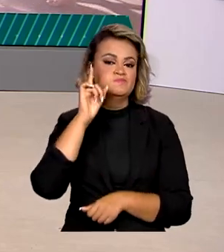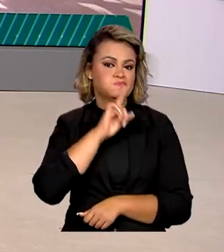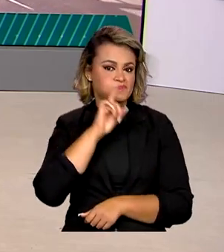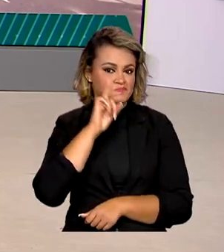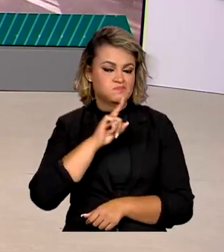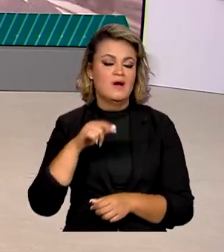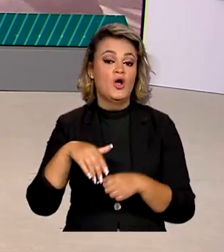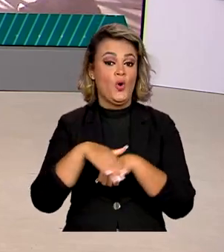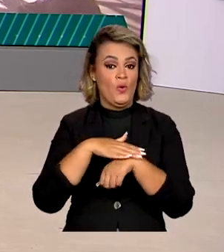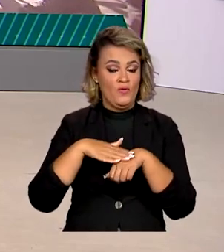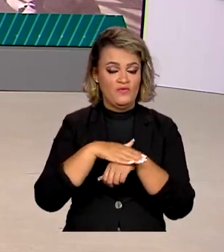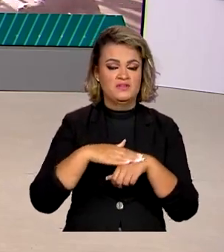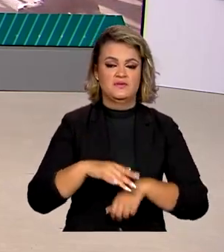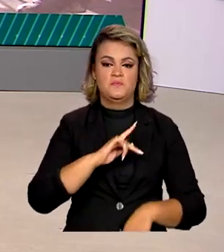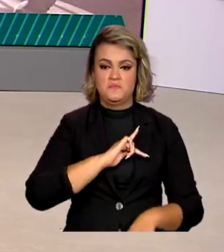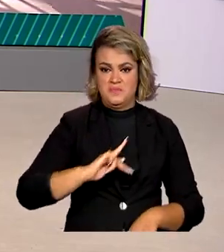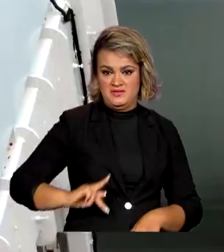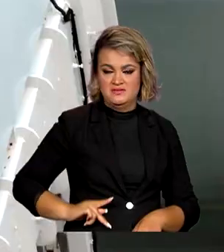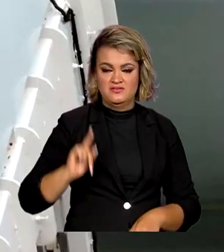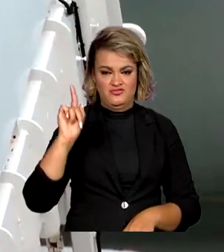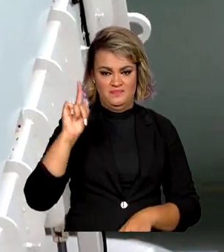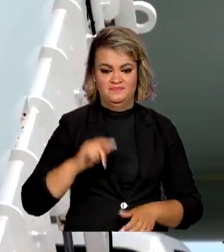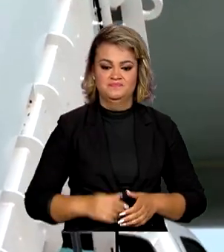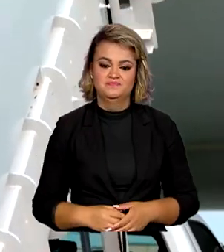encontro com o Joe Biden na Casa Branca.